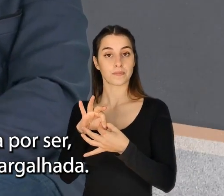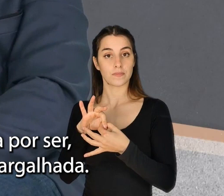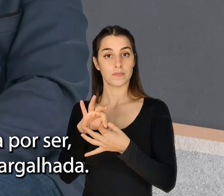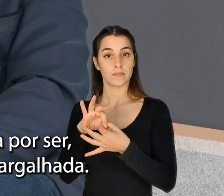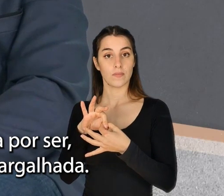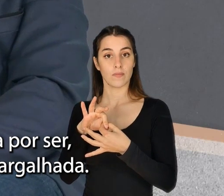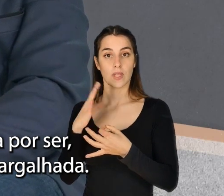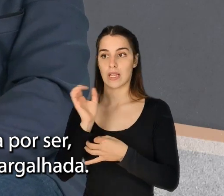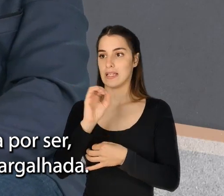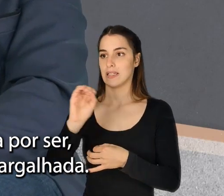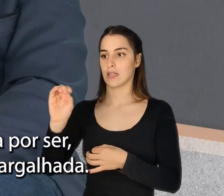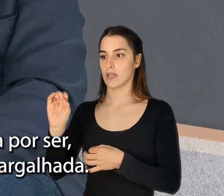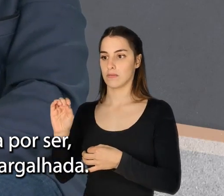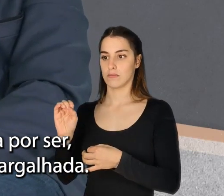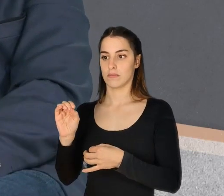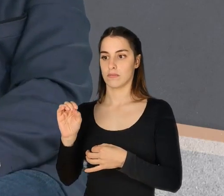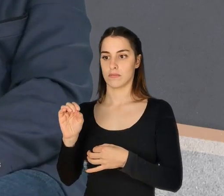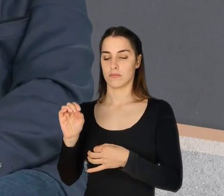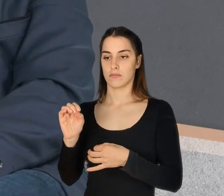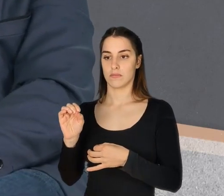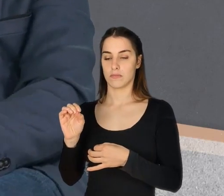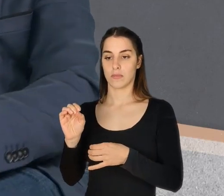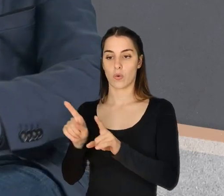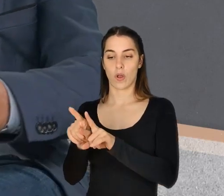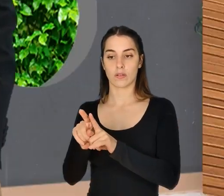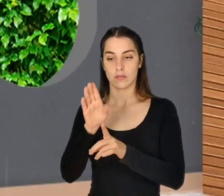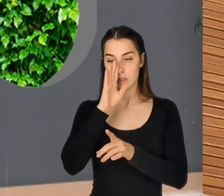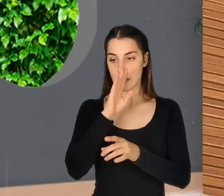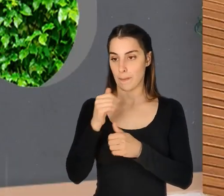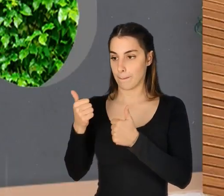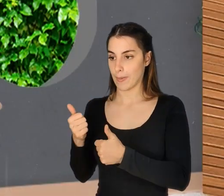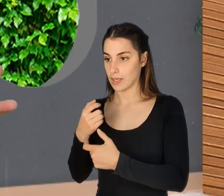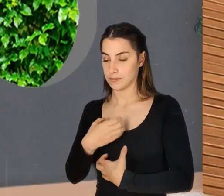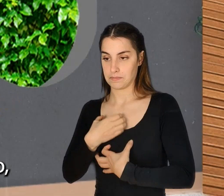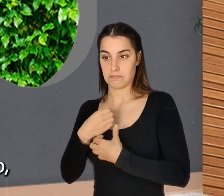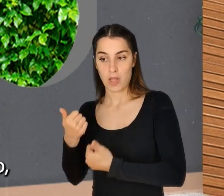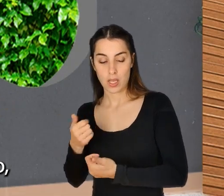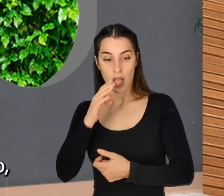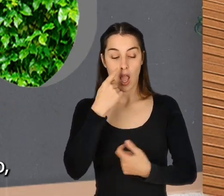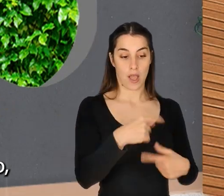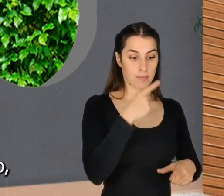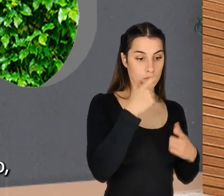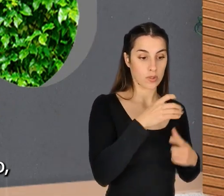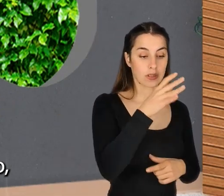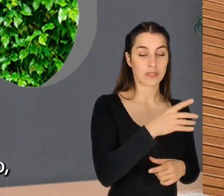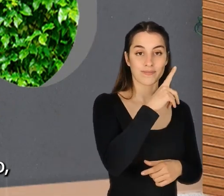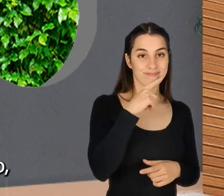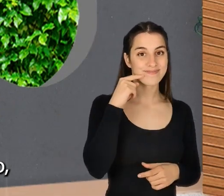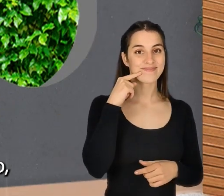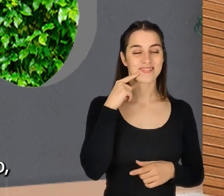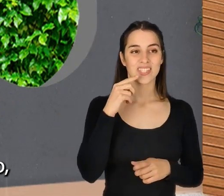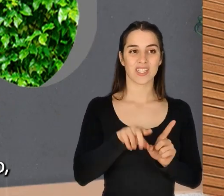quer dizer, ninguém fica indiferente a uma gargalhada, Claro que sim, até porque há escudos que dizem que o próprio